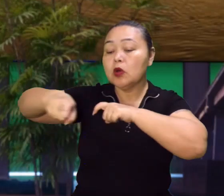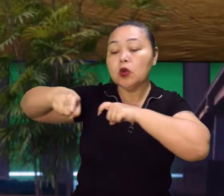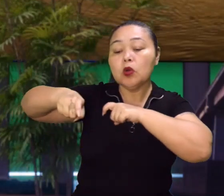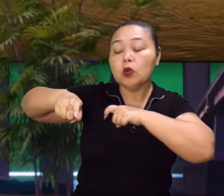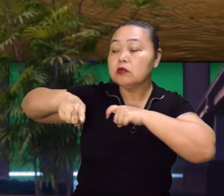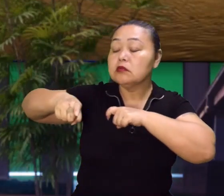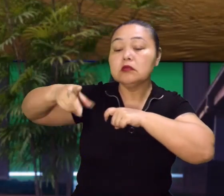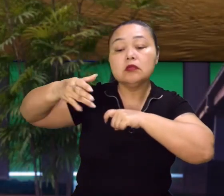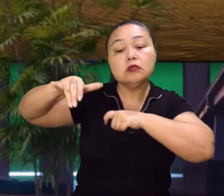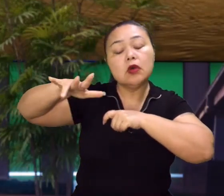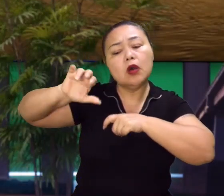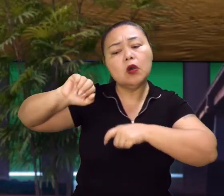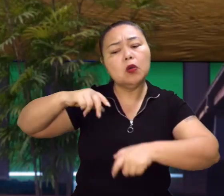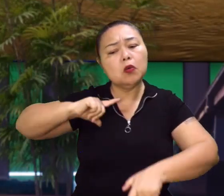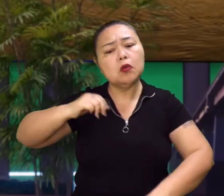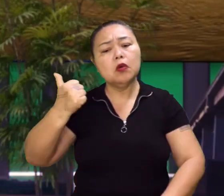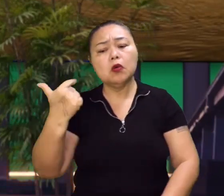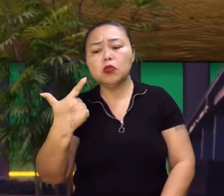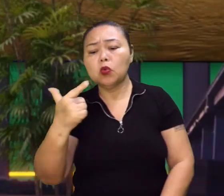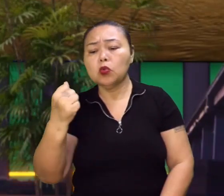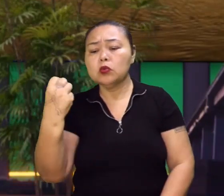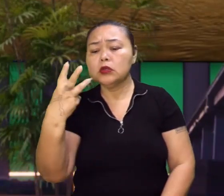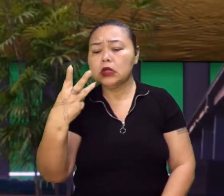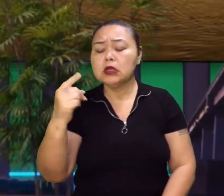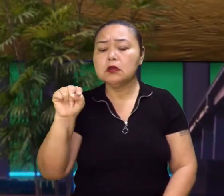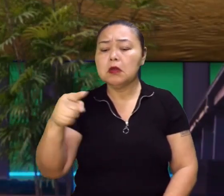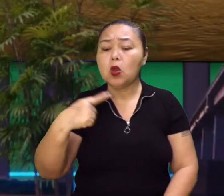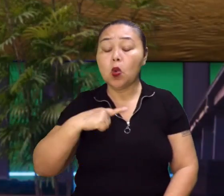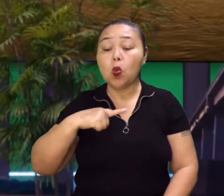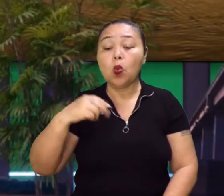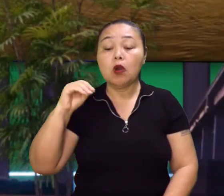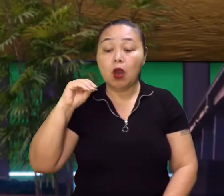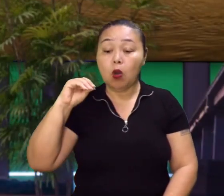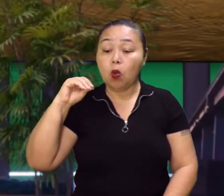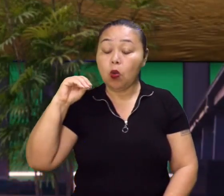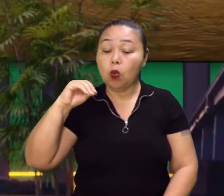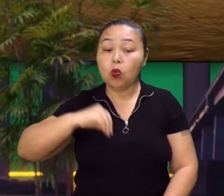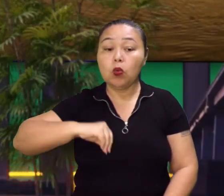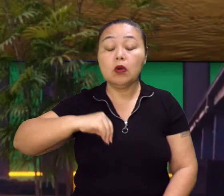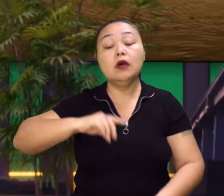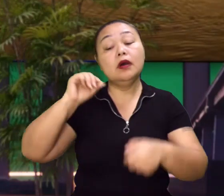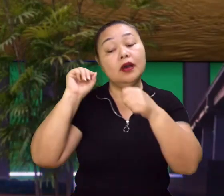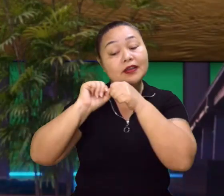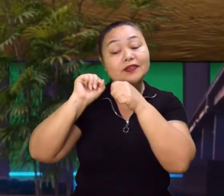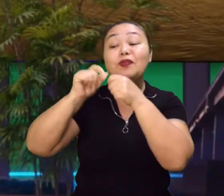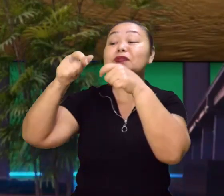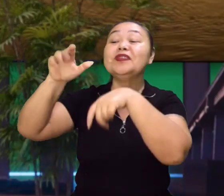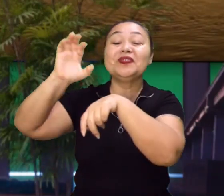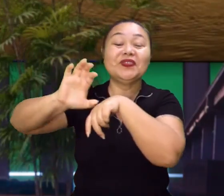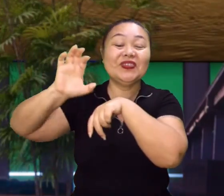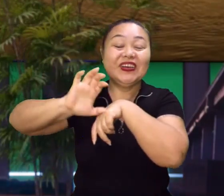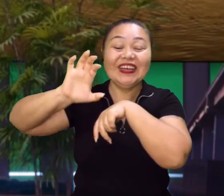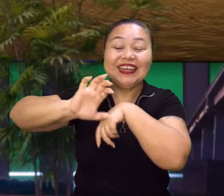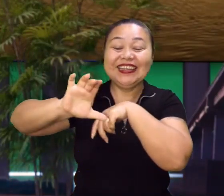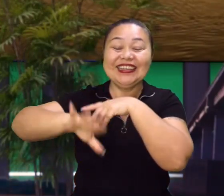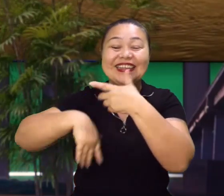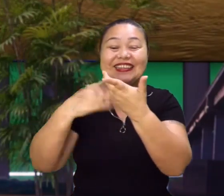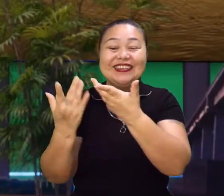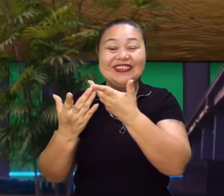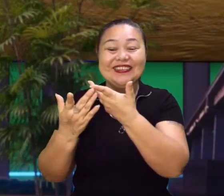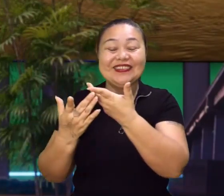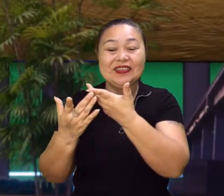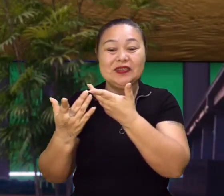drone no campo ganha em média 12, 13 mil reais, galera. Olha só. Onde é que faz o curso? Pois é. Eu vi lá, tem